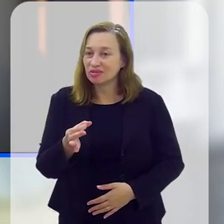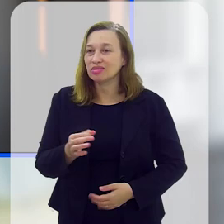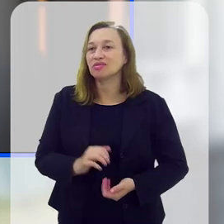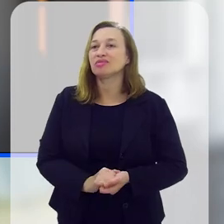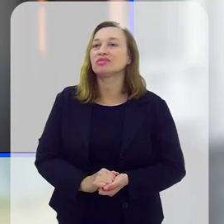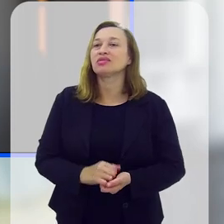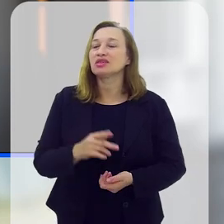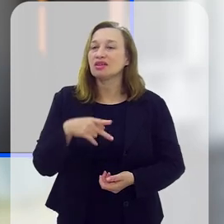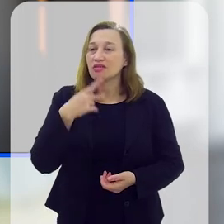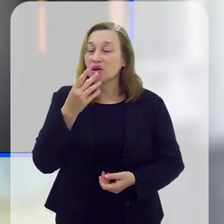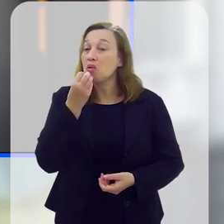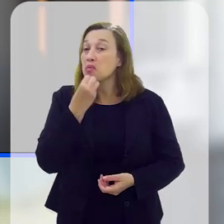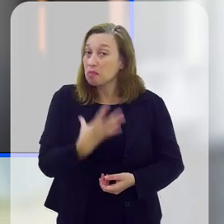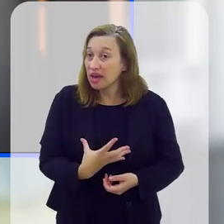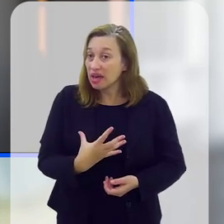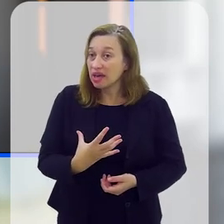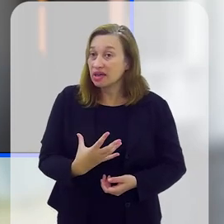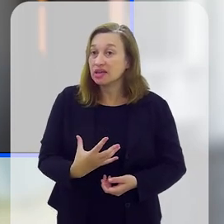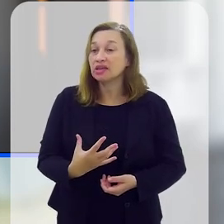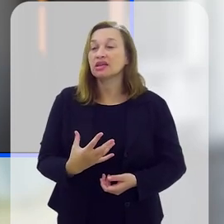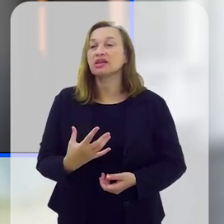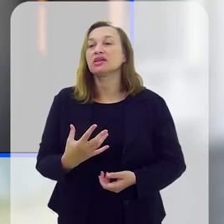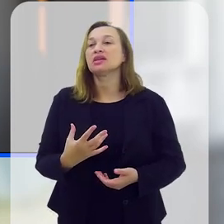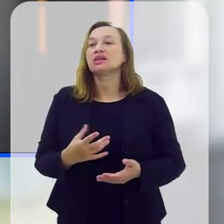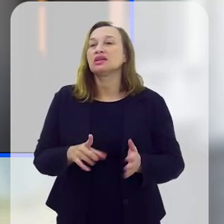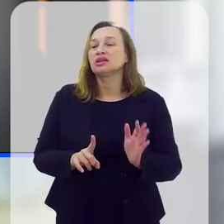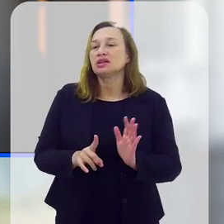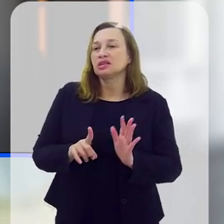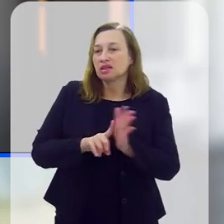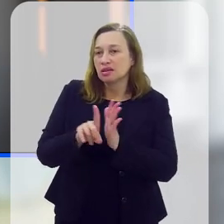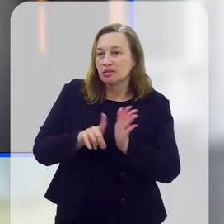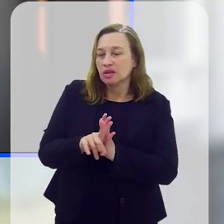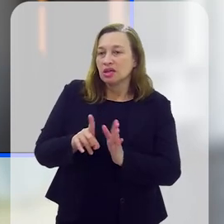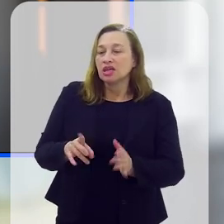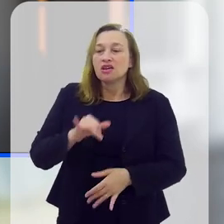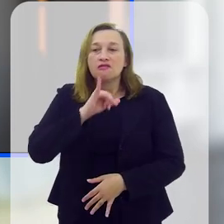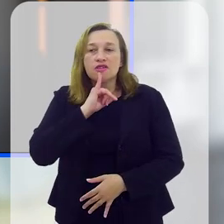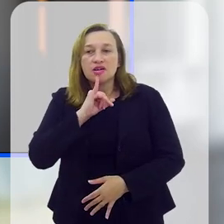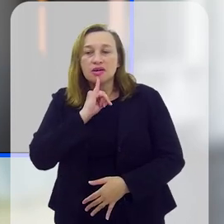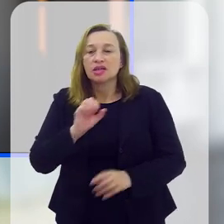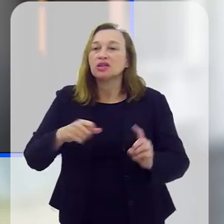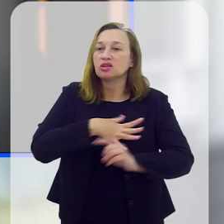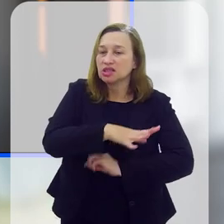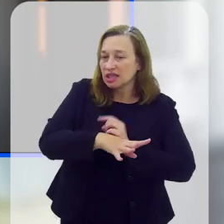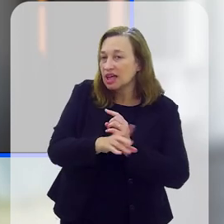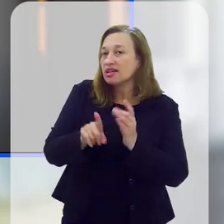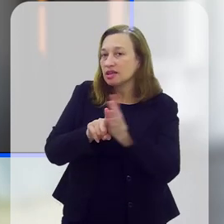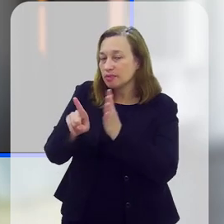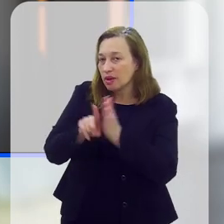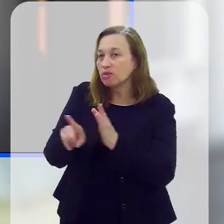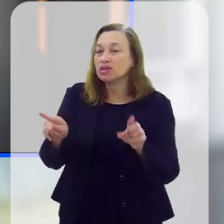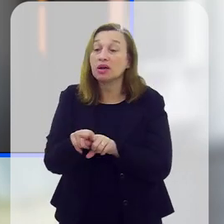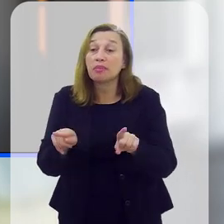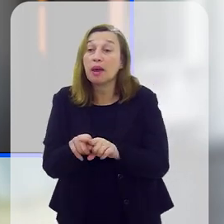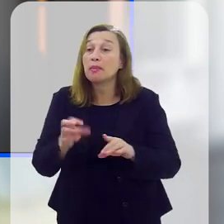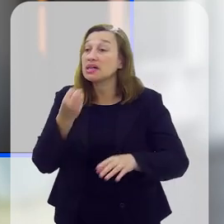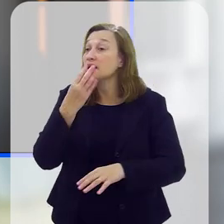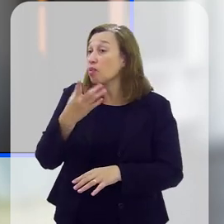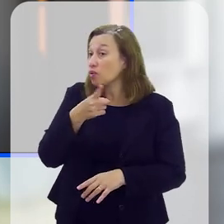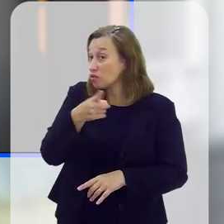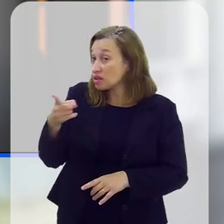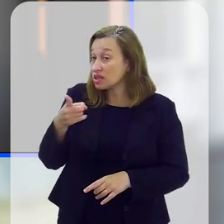deputada. E é exatamente isso, perfeita na sua colocação aí, esse questionamento a gente faz, porque infelizmente a sociedade faz esse